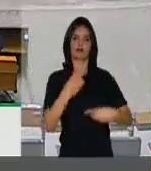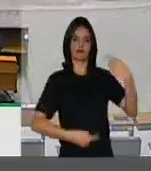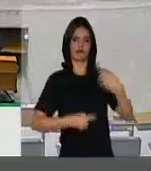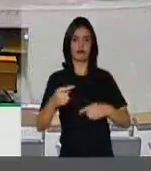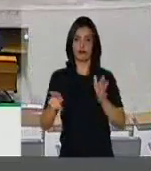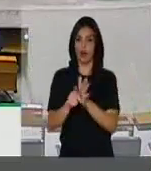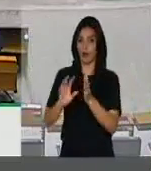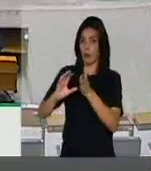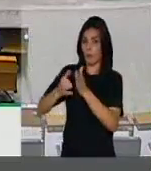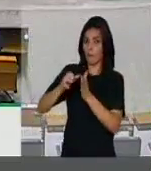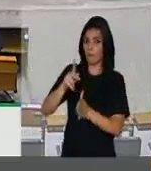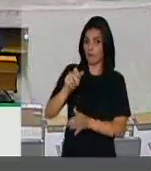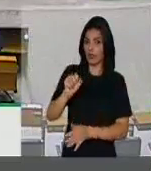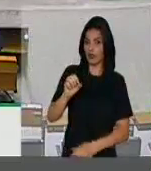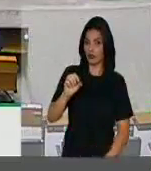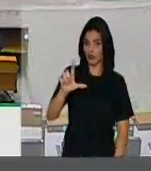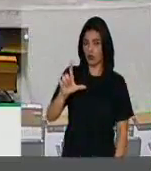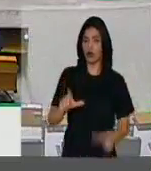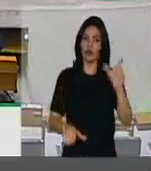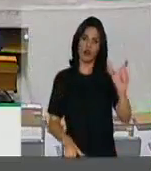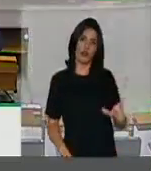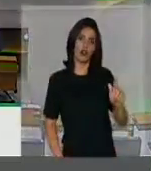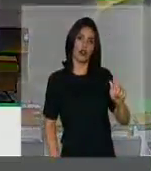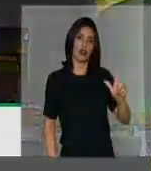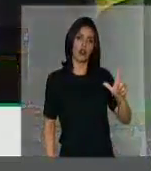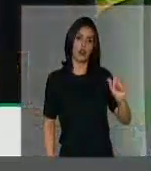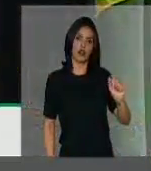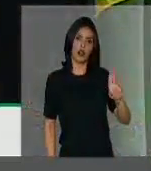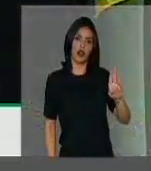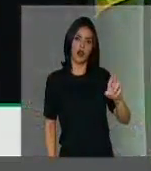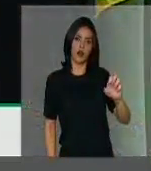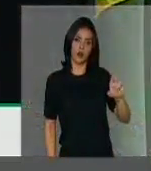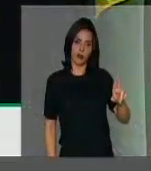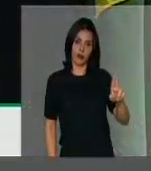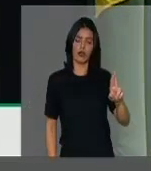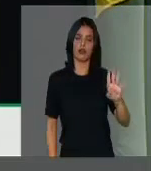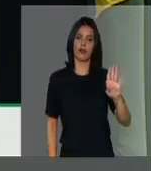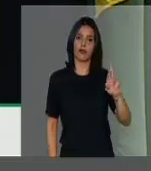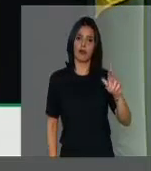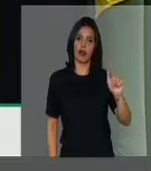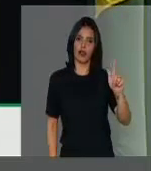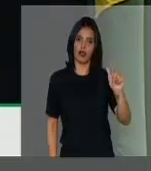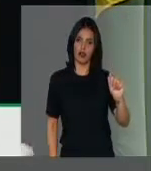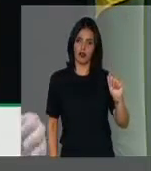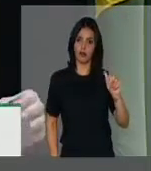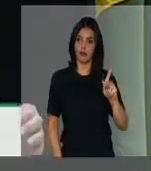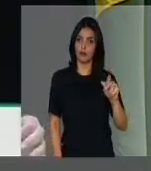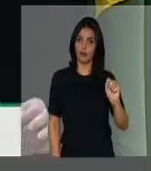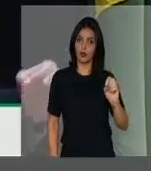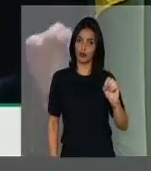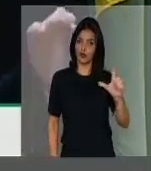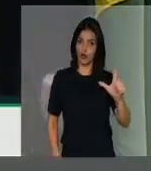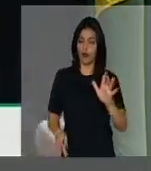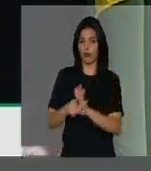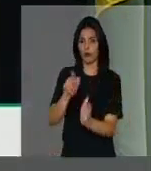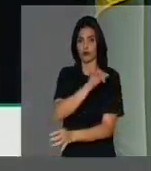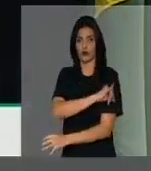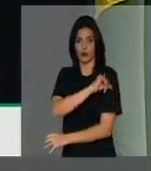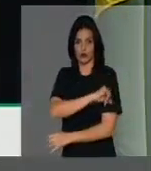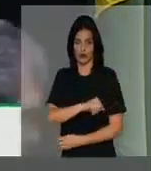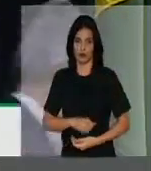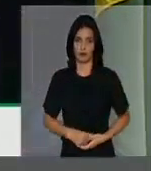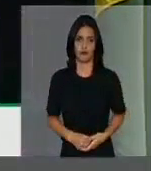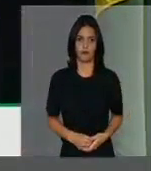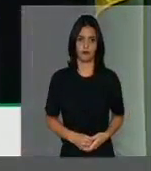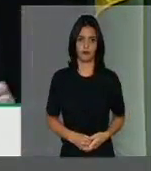PSOL. Vamos ouvir o deputado Glauber Braga, do PSOL do Rio de Janeiro. ...para que essa matéria seja votada esse ano por esse plenário.